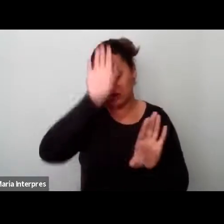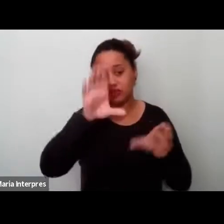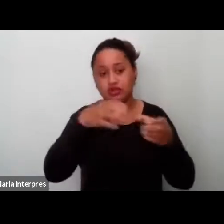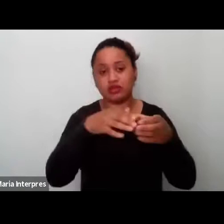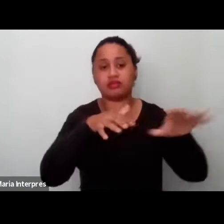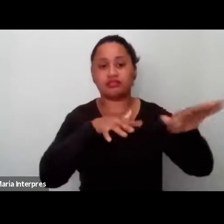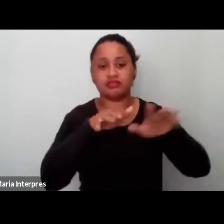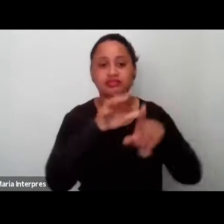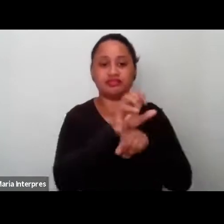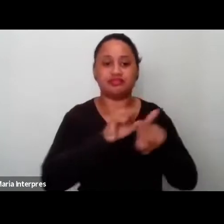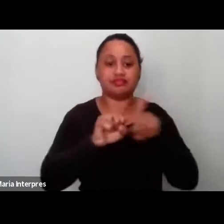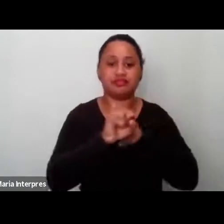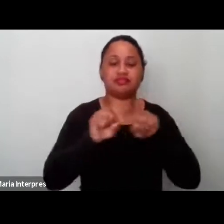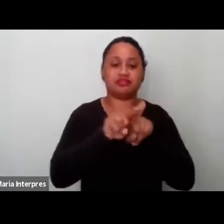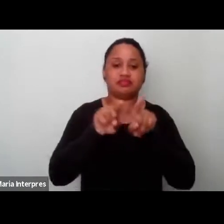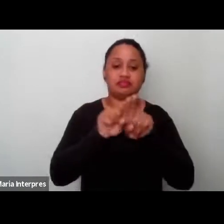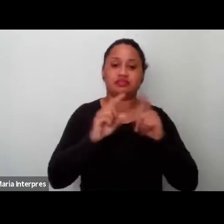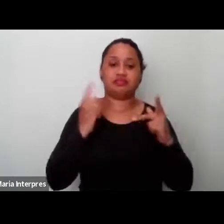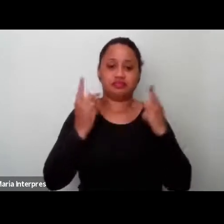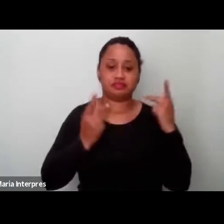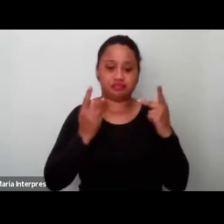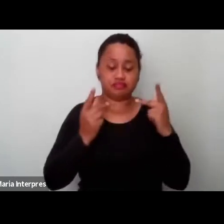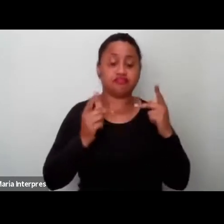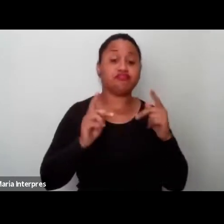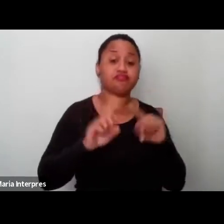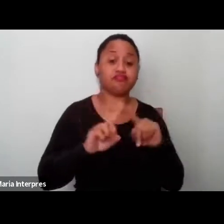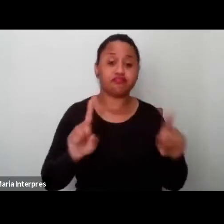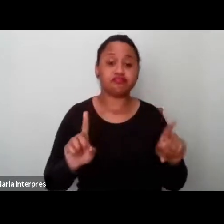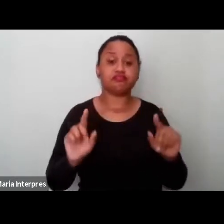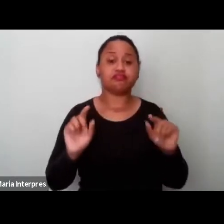e políticos. No entanto,